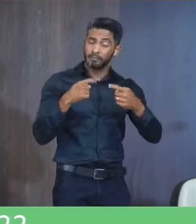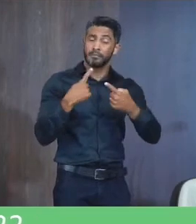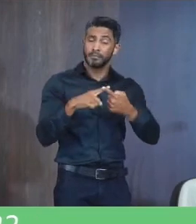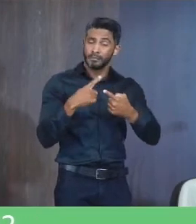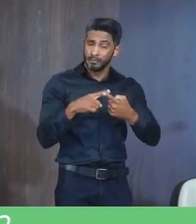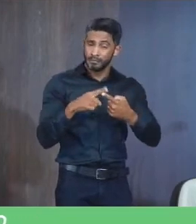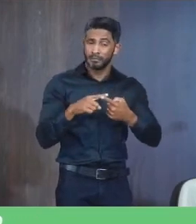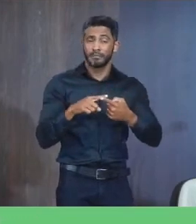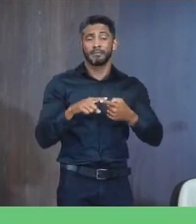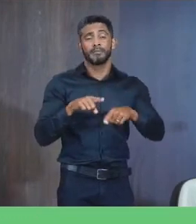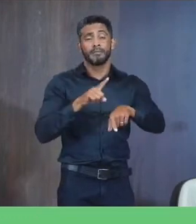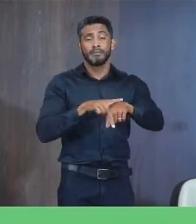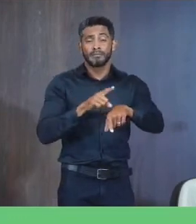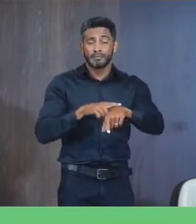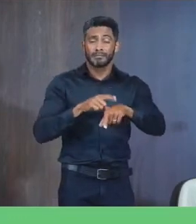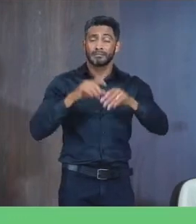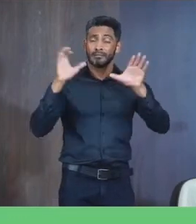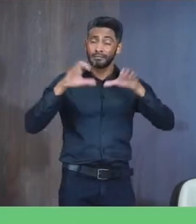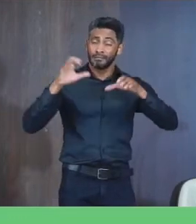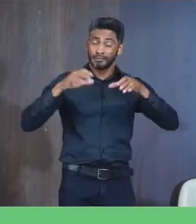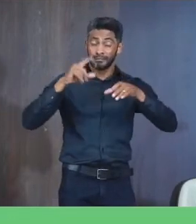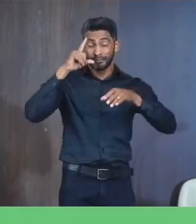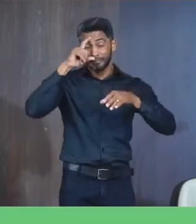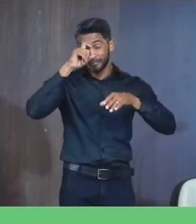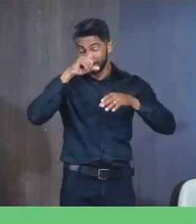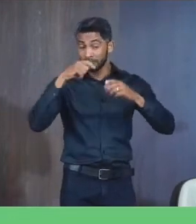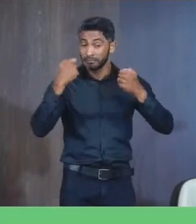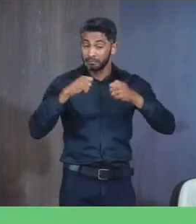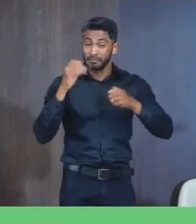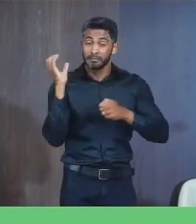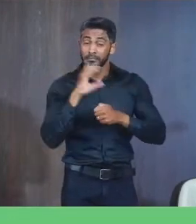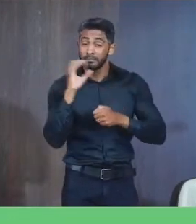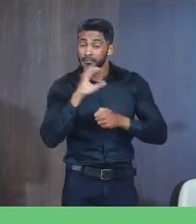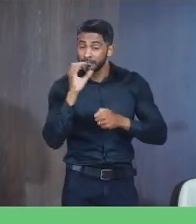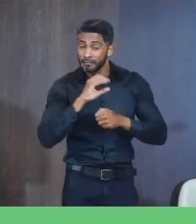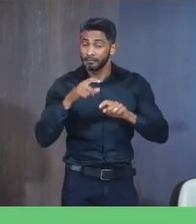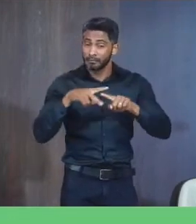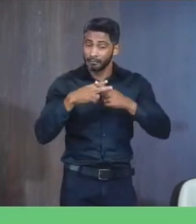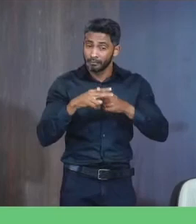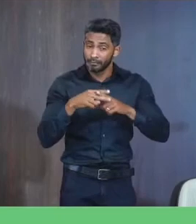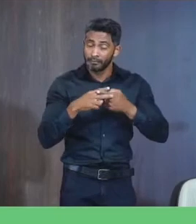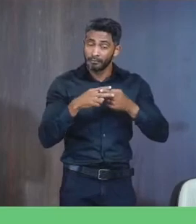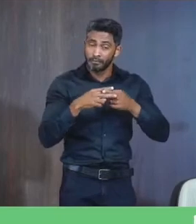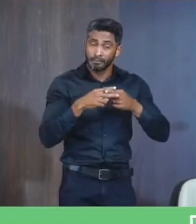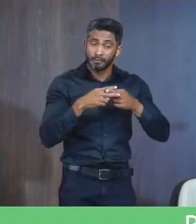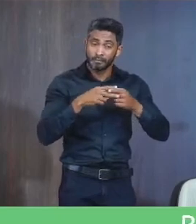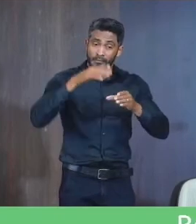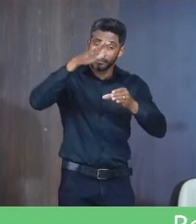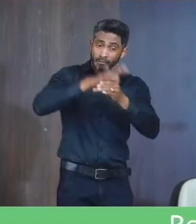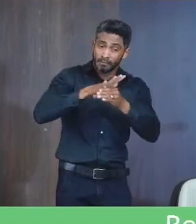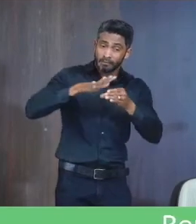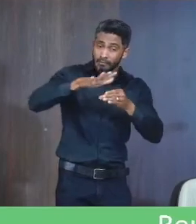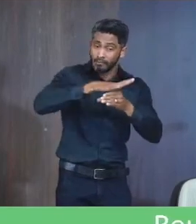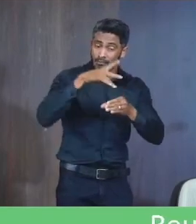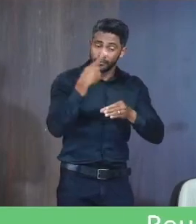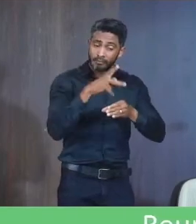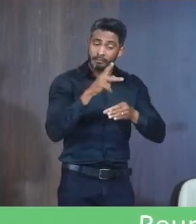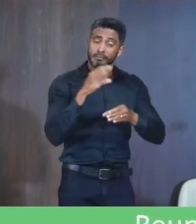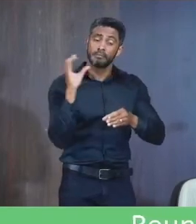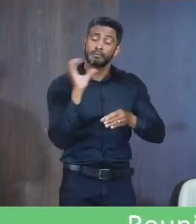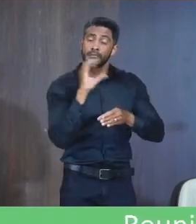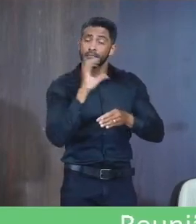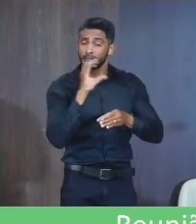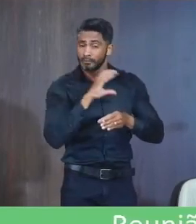Que estamos Em um momento Crítico Devido A chuva Mas precisa Urgentemente Se fazer Pelo menos Um tapa Buracos Emergencial